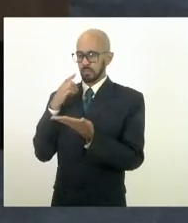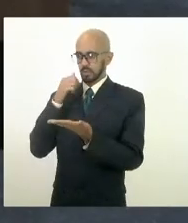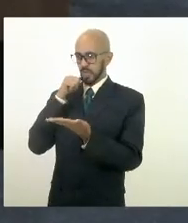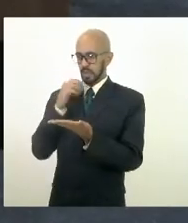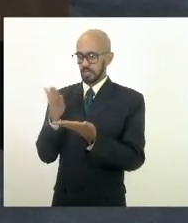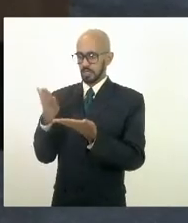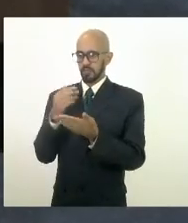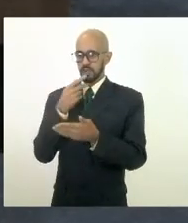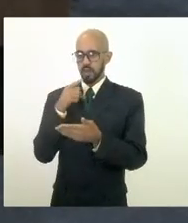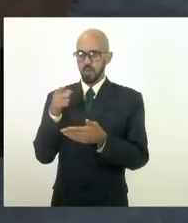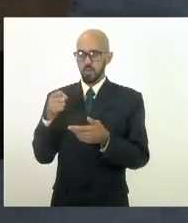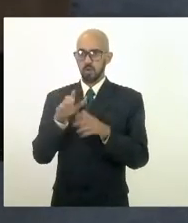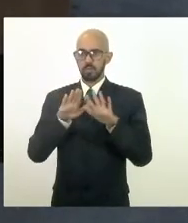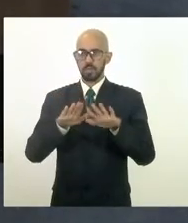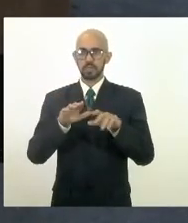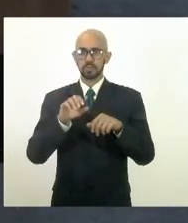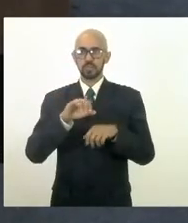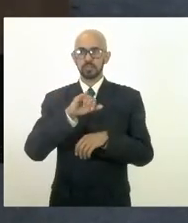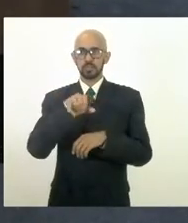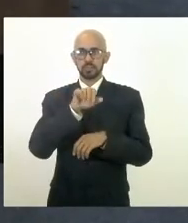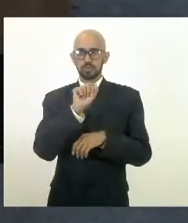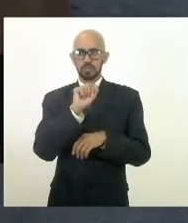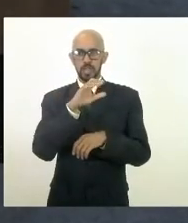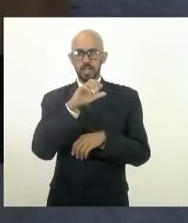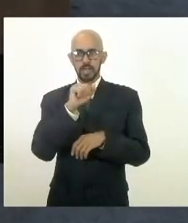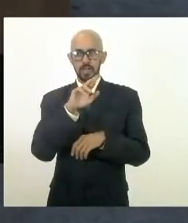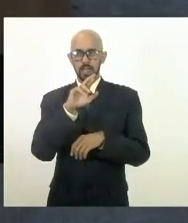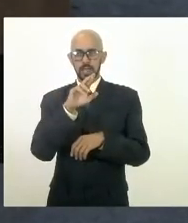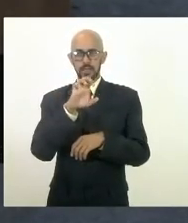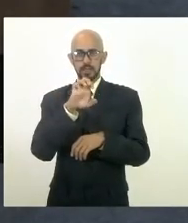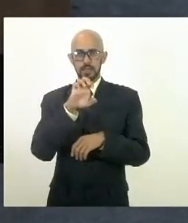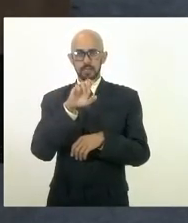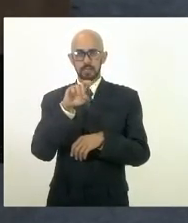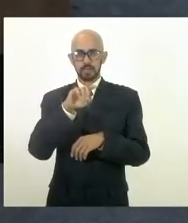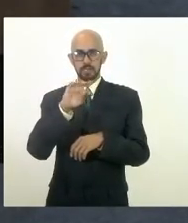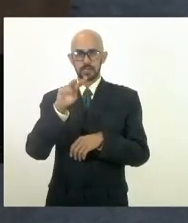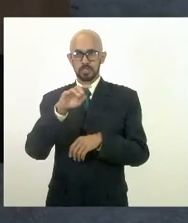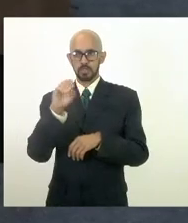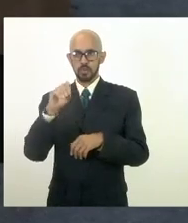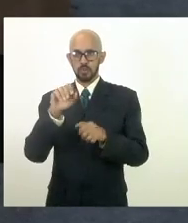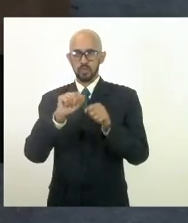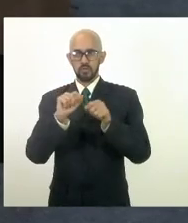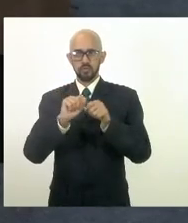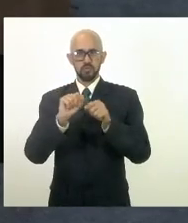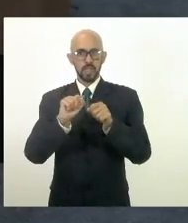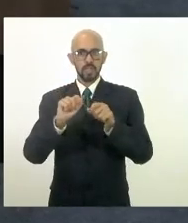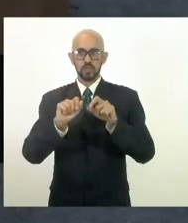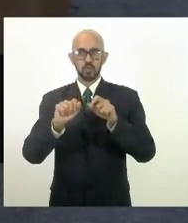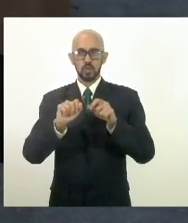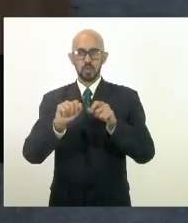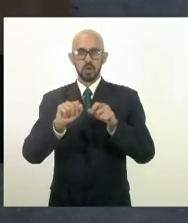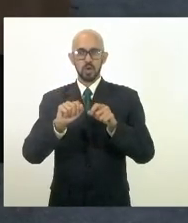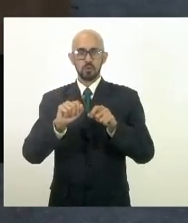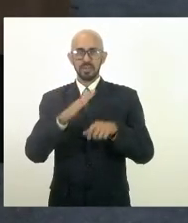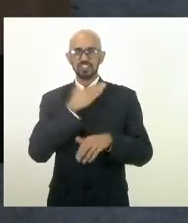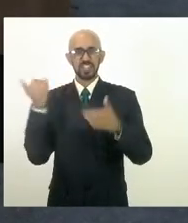e dizer que lá no Jacarezinho foi feito chacina, foi feito faxina. Foi retirada da sociedade, pessoas que tiram o direito de ir e vir